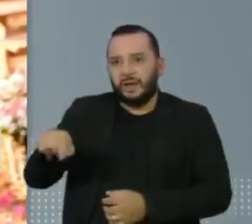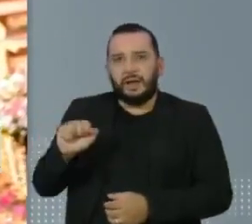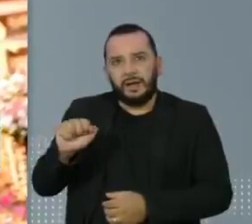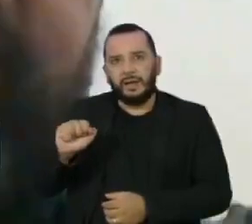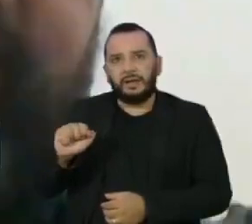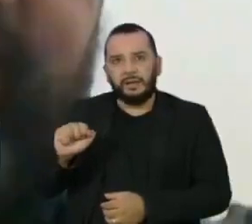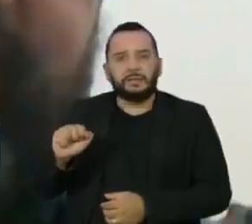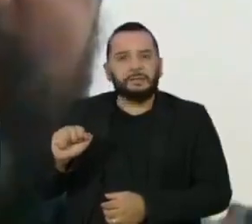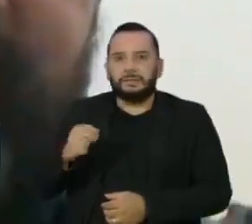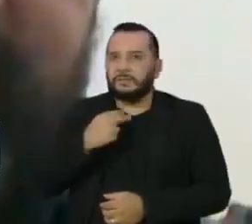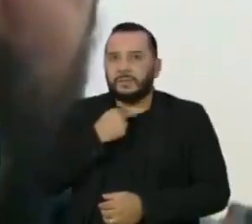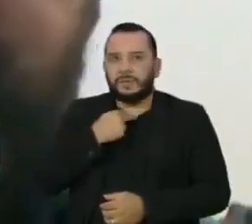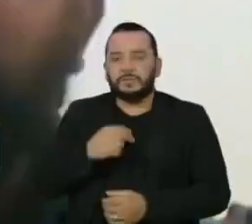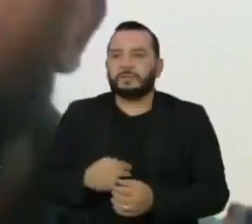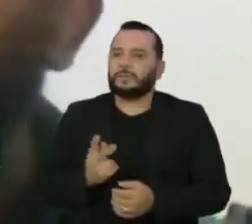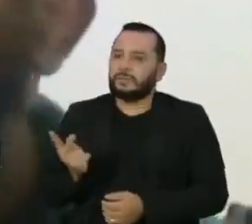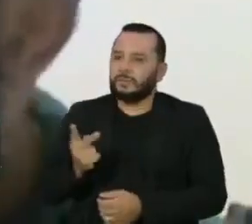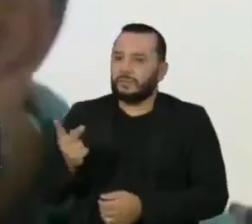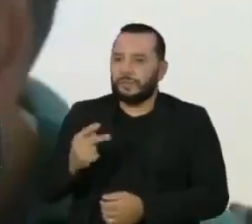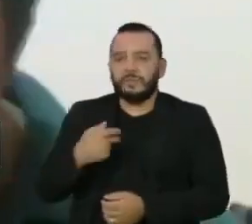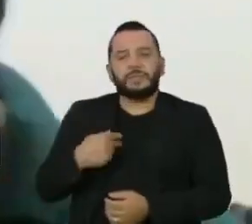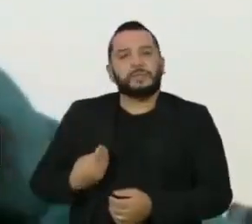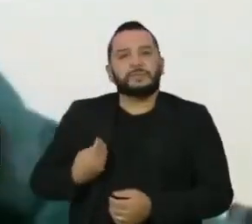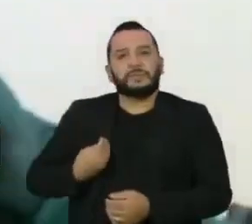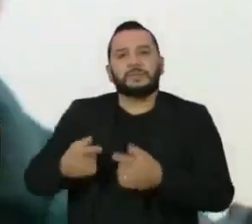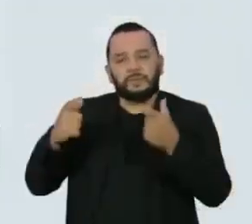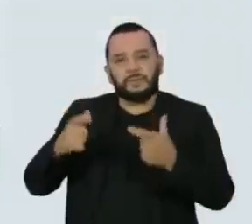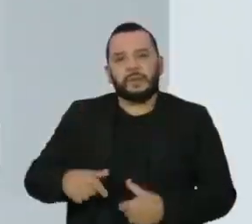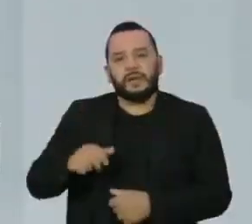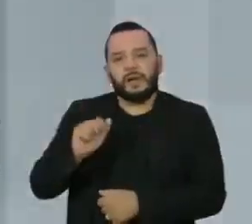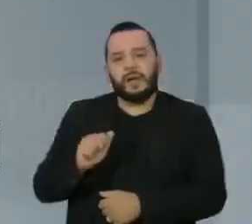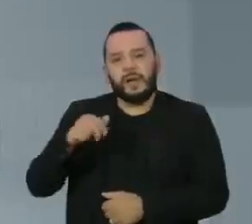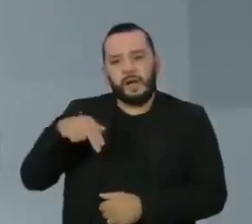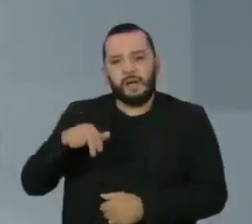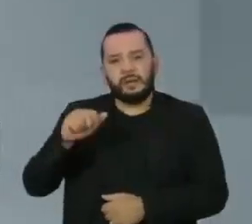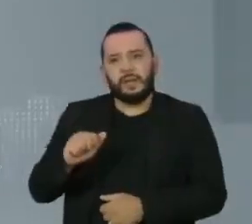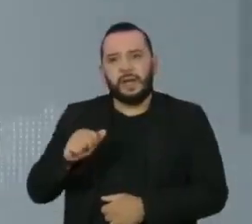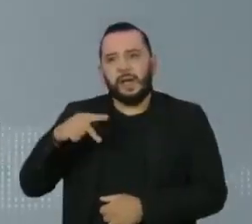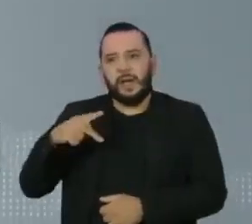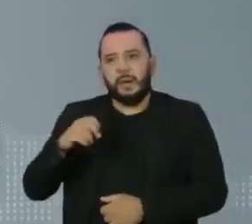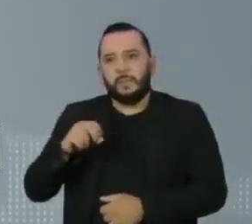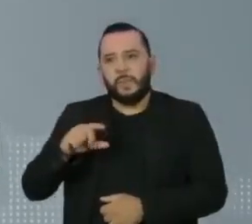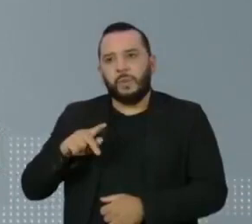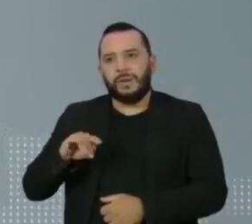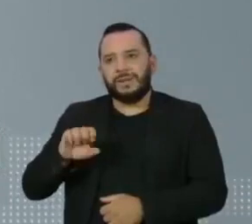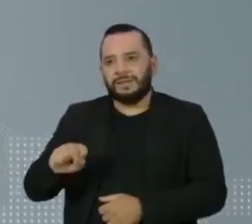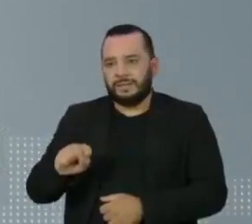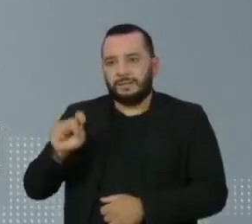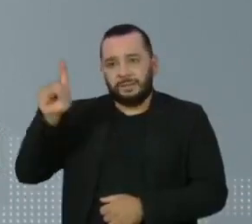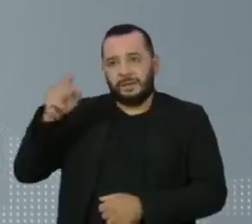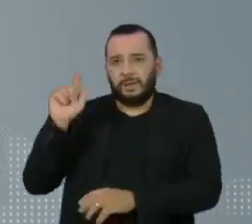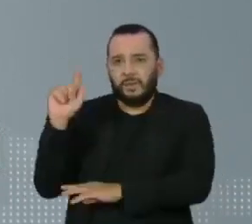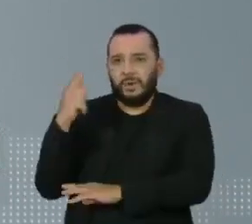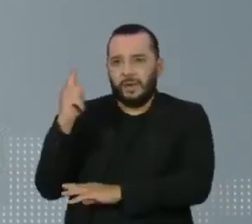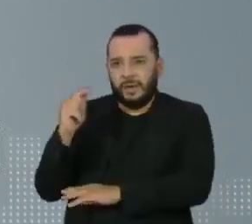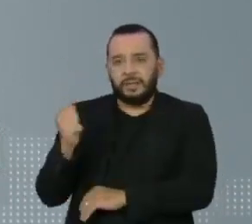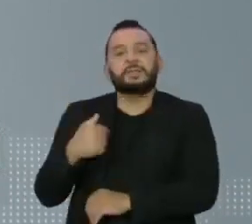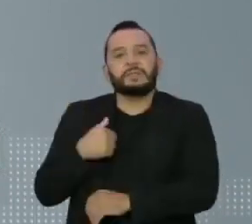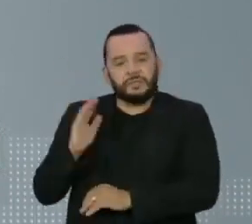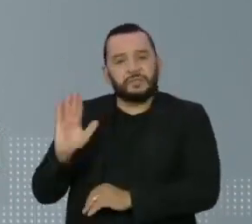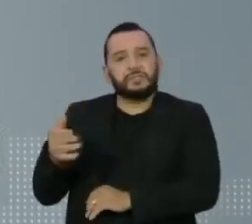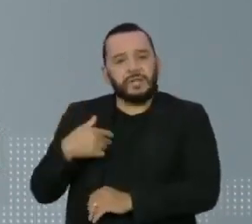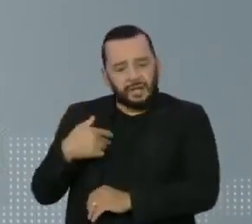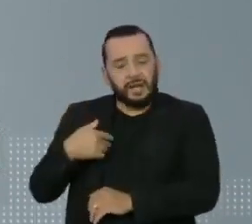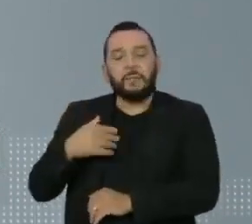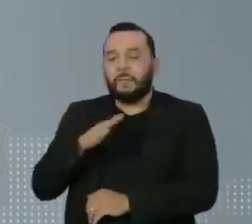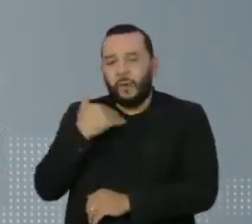crescer frustrada. Eles vivem em Anápolis, Goiás, estado que contabiliza o segundo maior número de órfãos da Covid